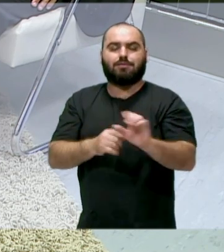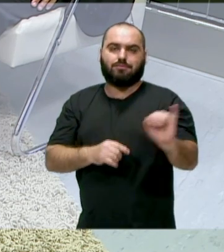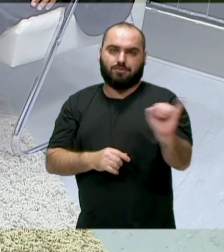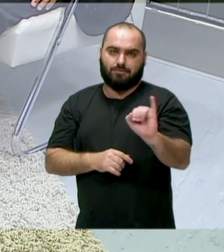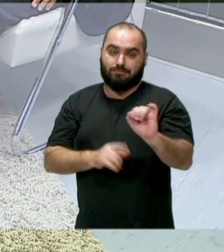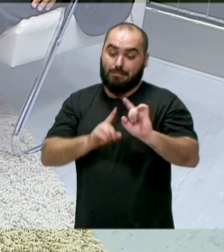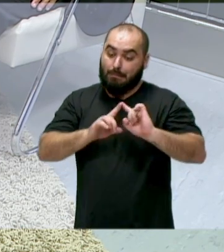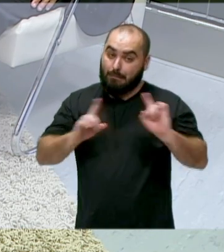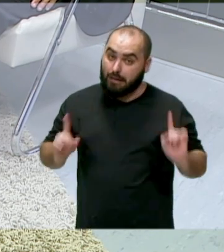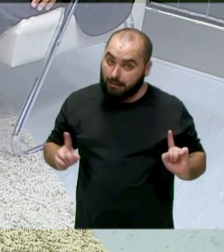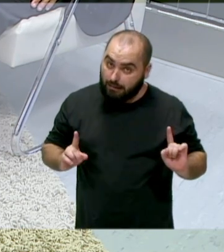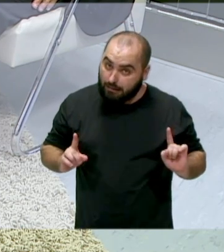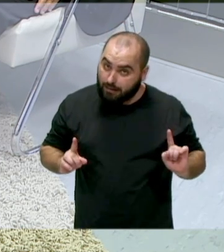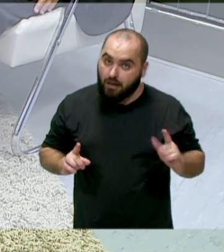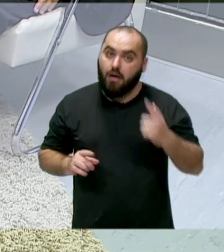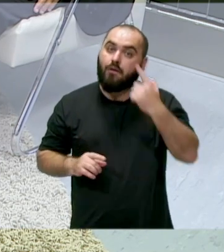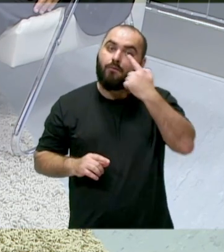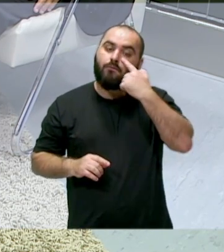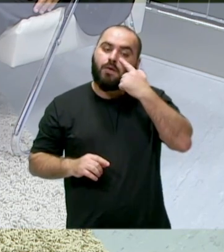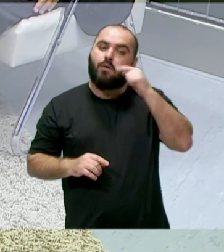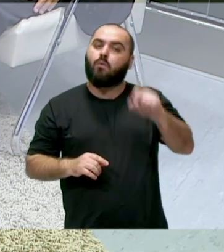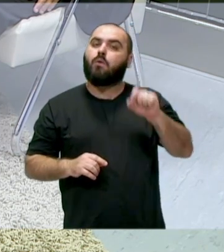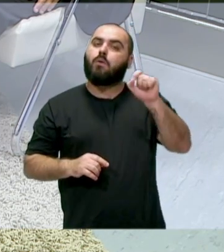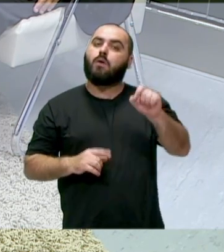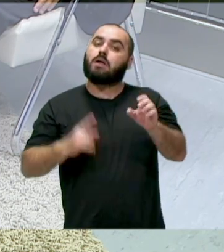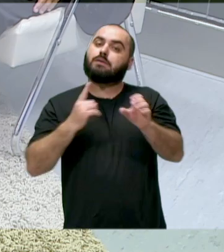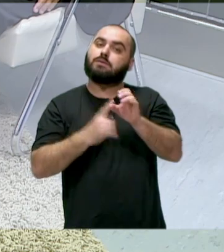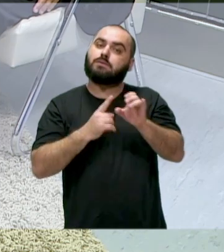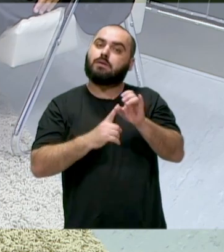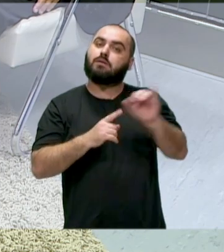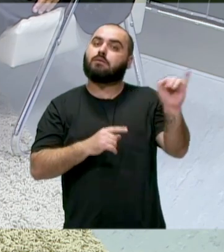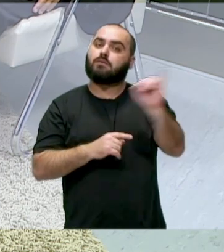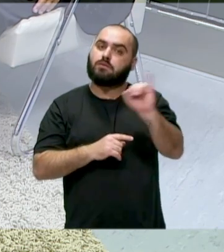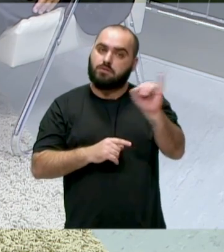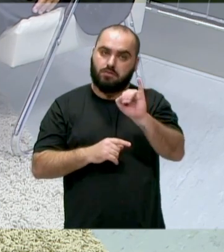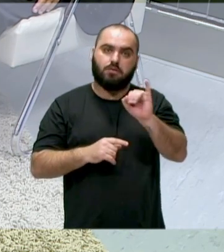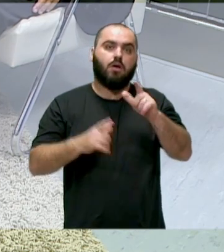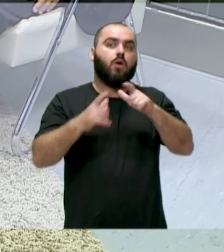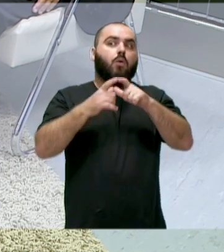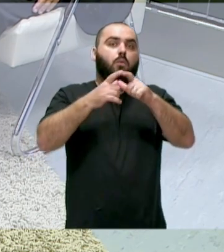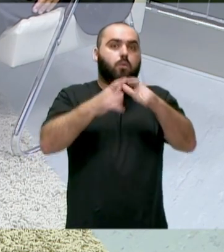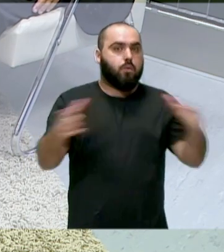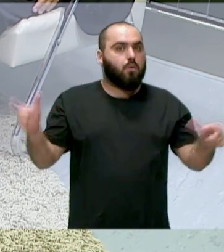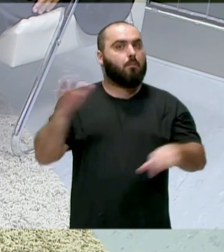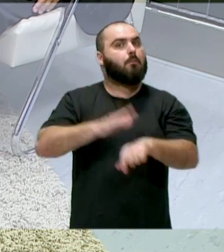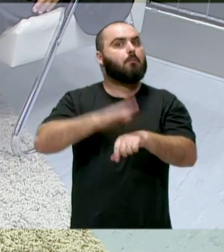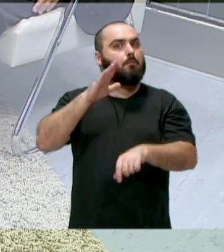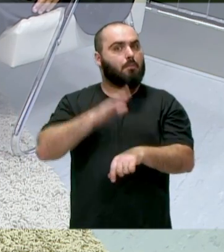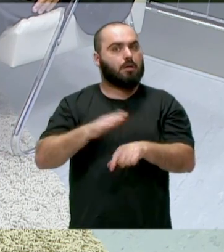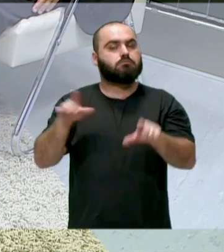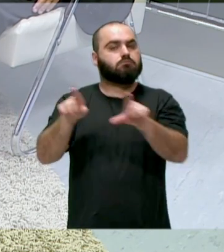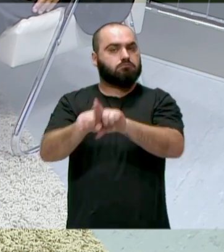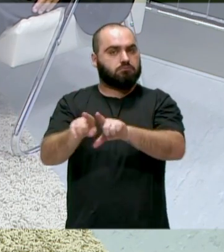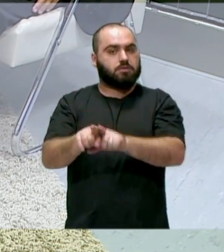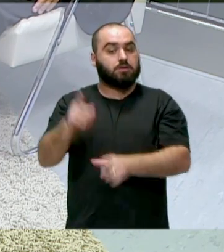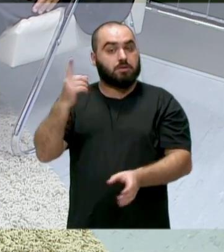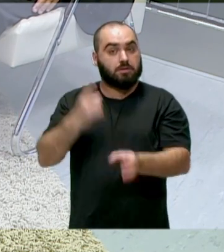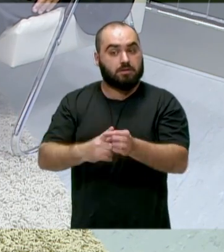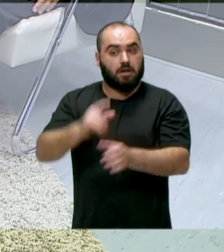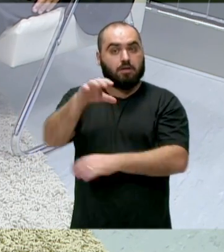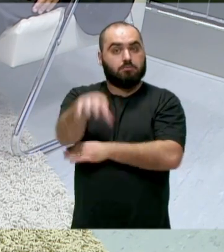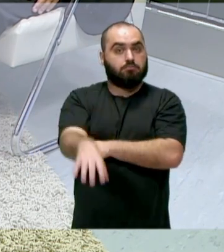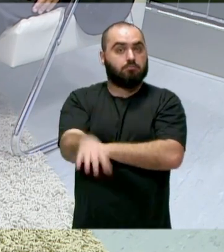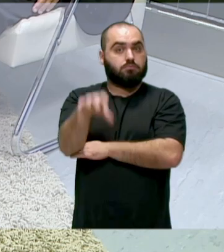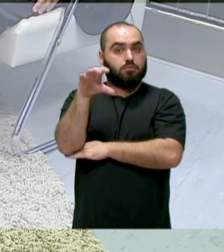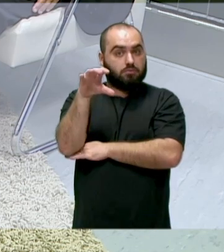eu vejo como um todo, assim, a cidade Itajaí tem muito a crescer ainda, que é uma cidade portuária, uma cidade que